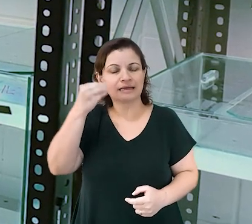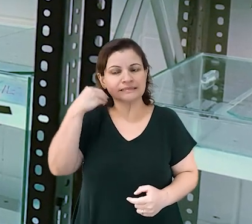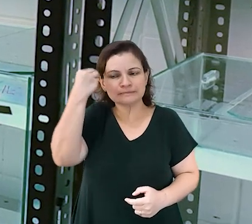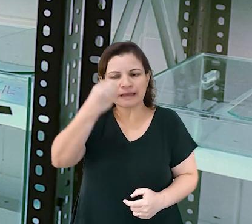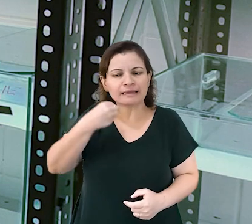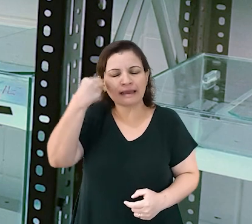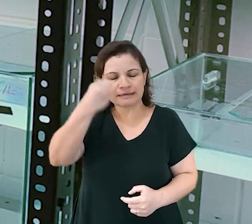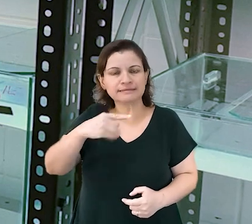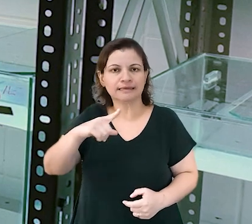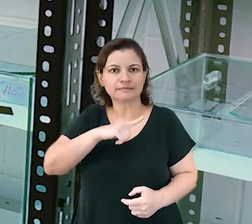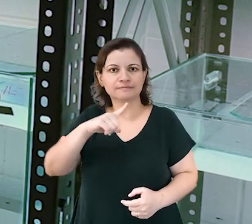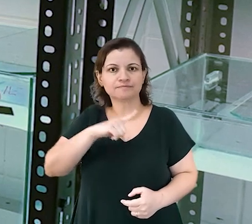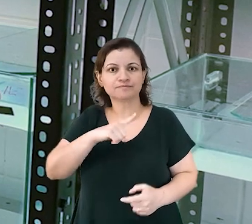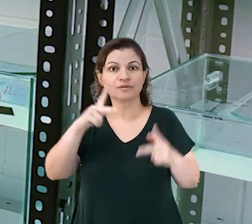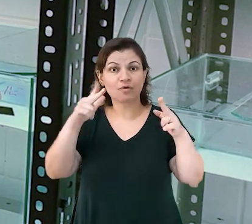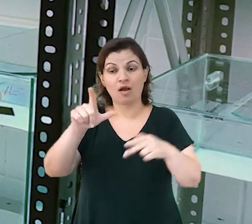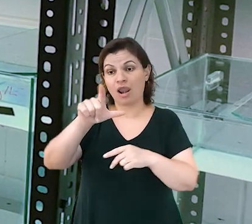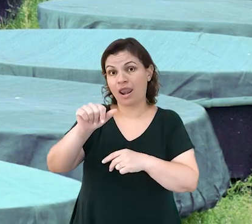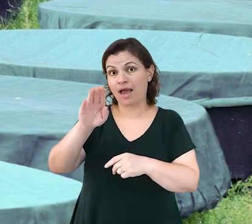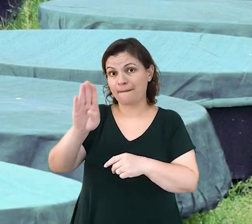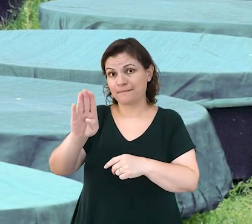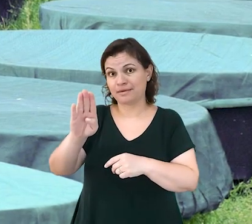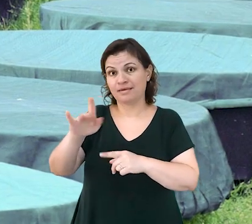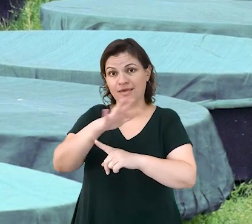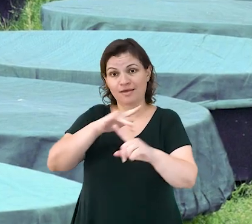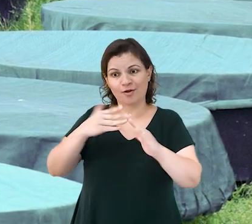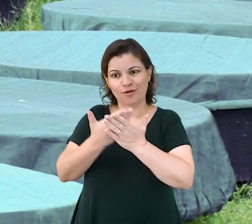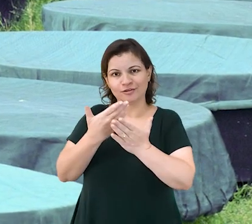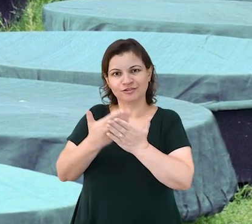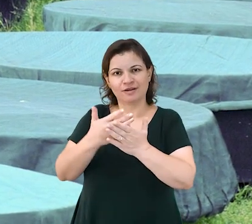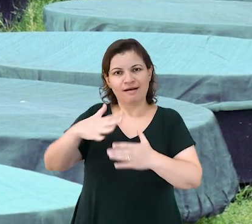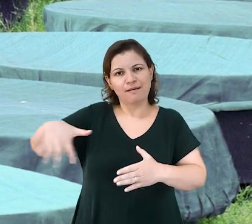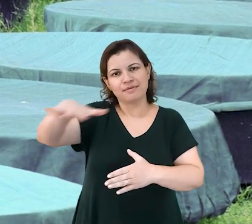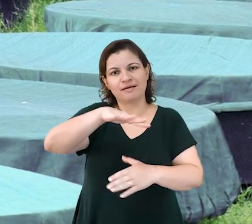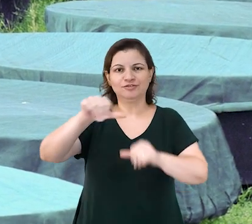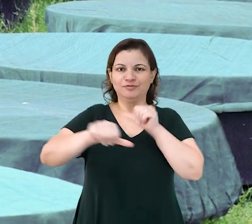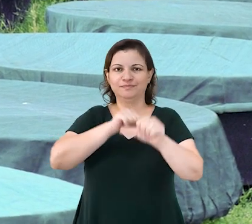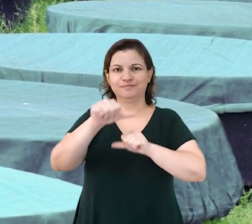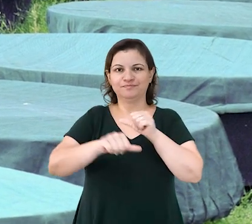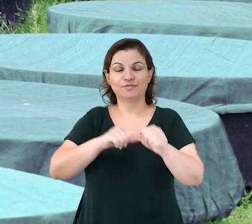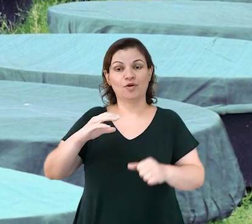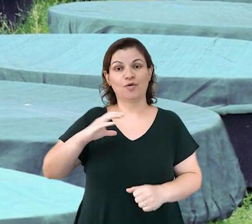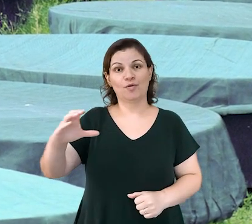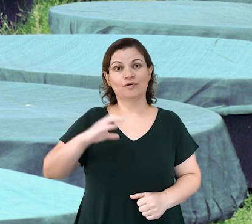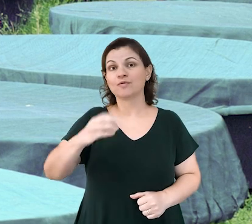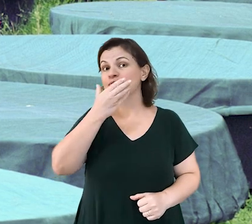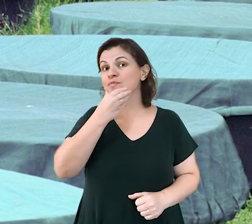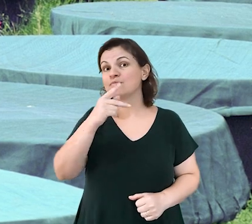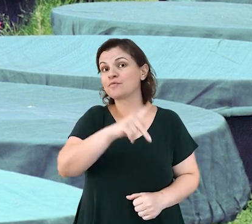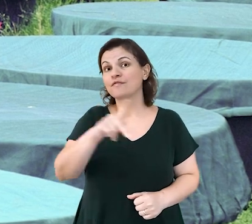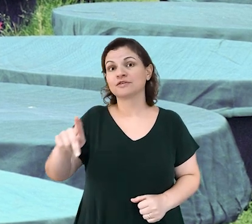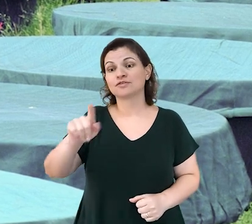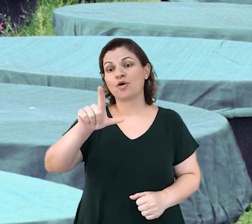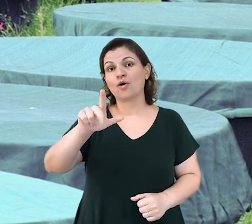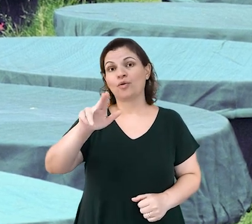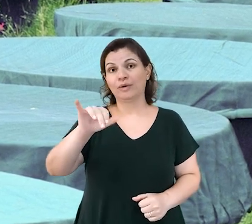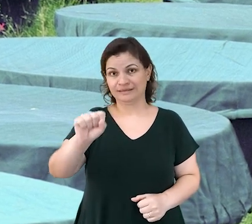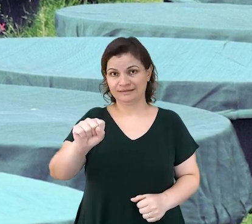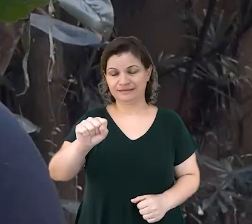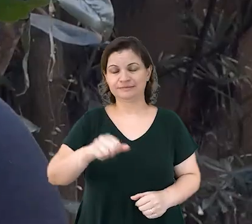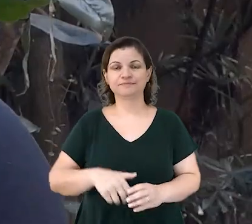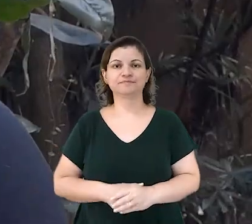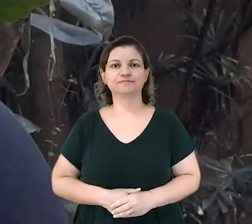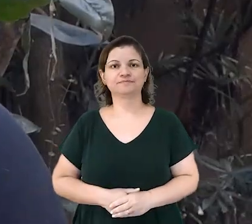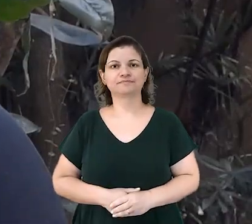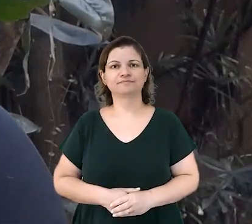experimentalmente, como no Laboratório de Ecologia dos Ambientes Modificados, coordenado pelo professor Luiz Esquezari.